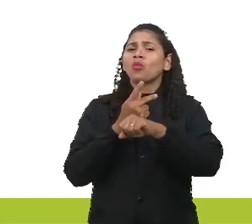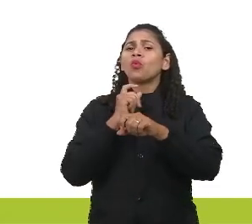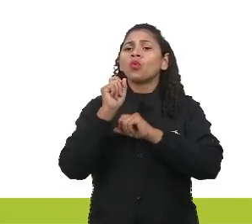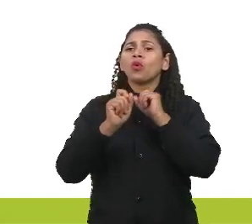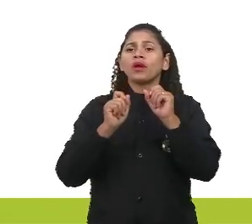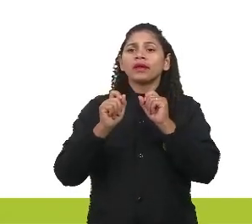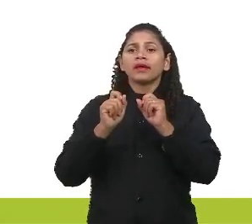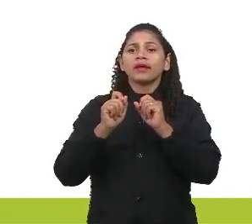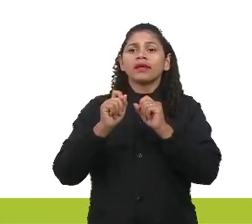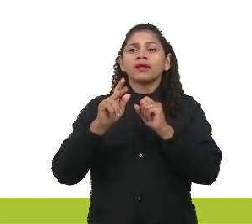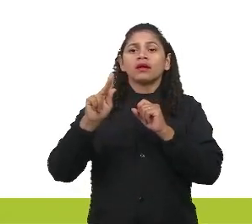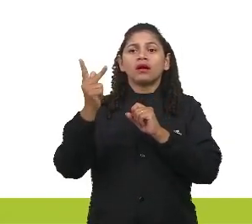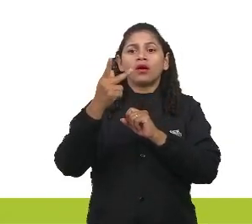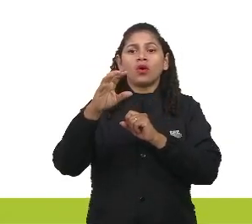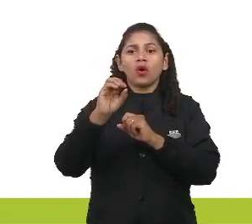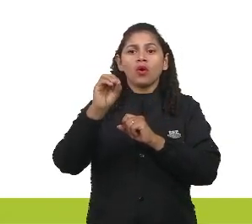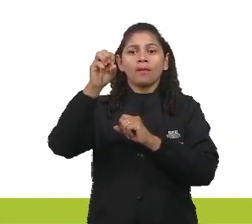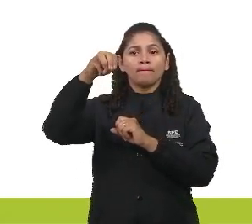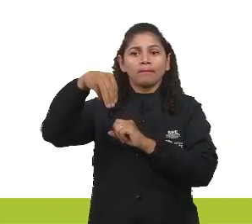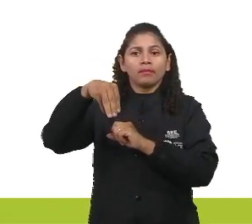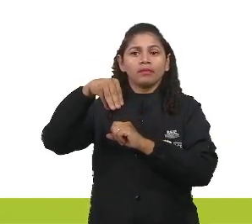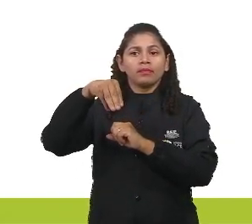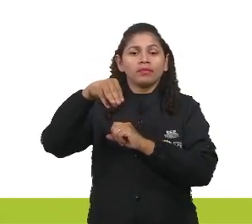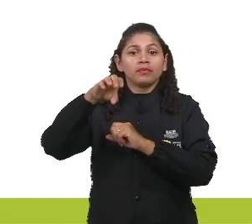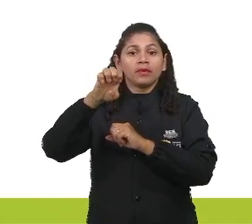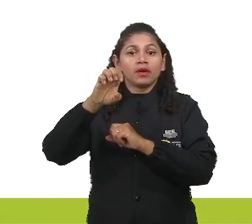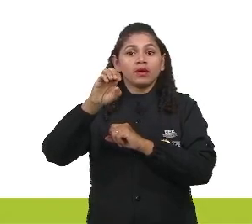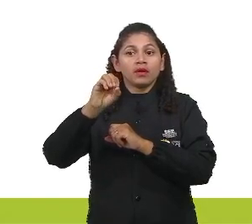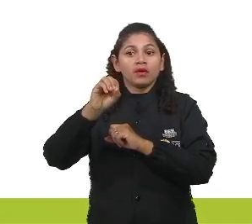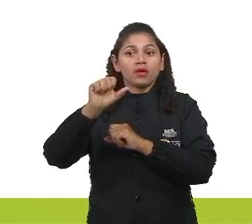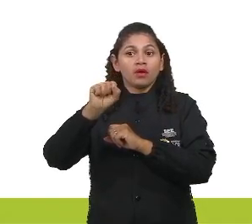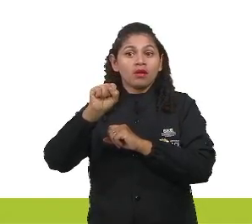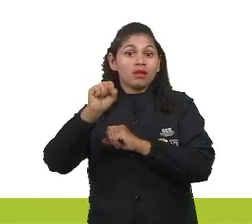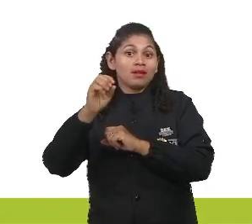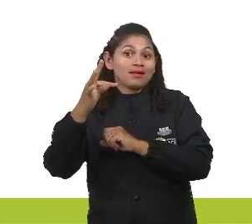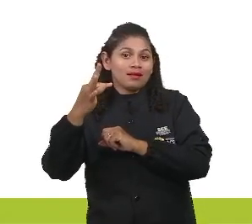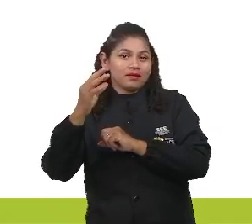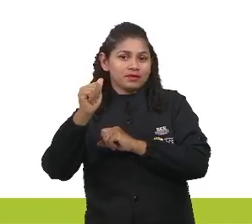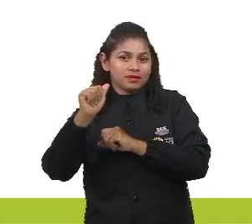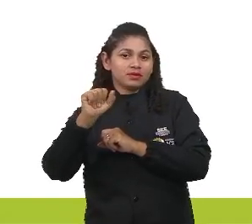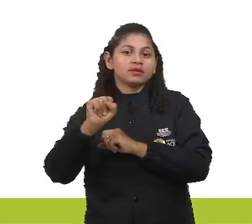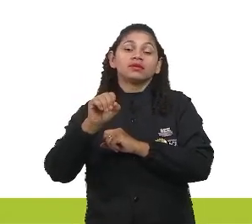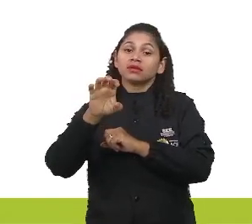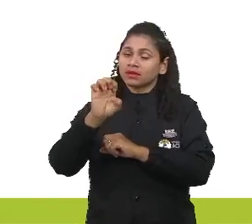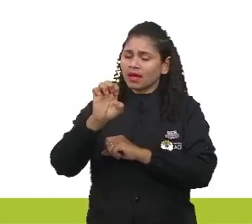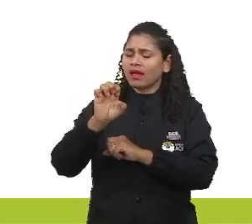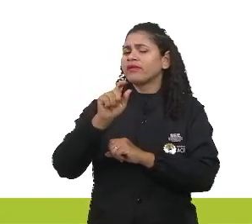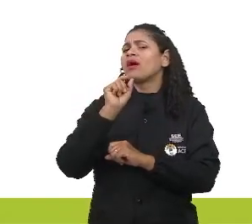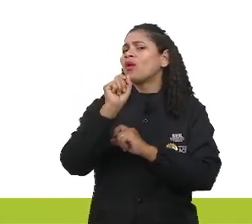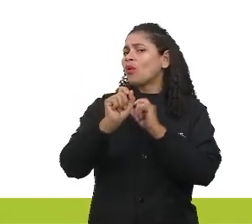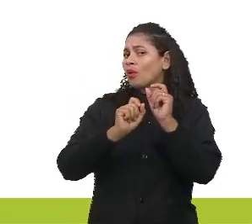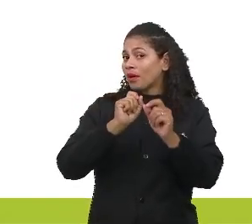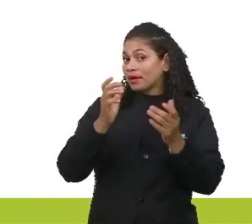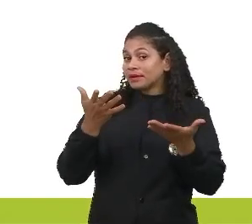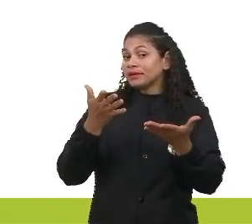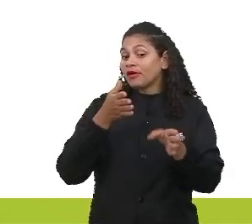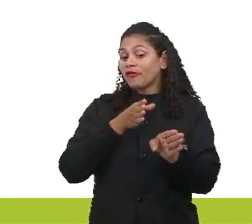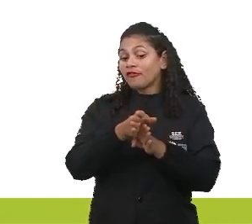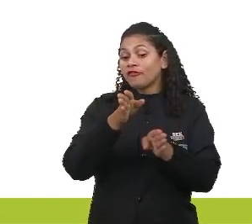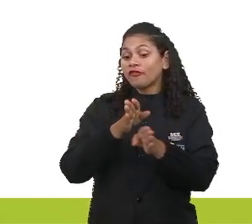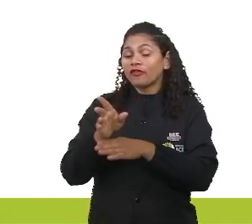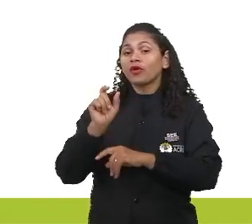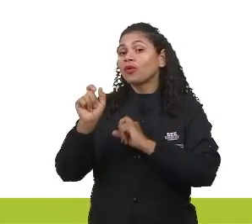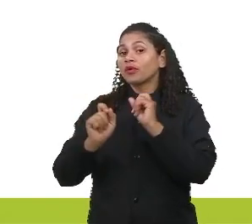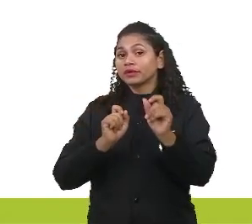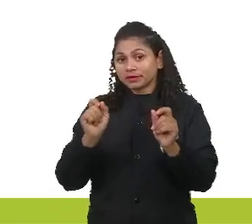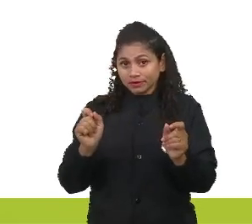Sempre. Sempre. Eu estou buscando quem? Homeostase. Homeostase direcionada a quê? Ah, o que seria